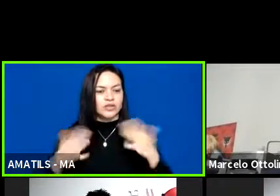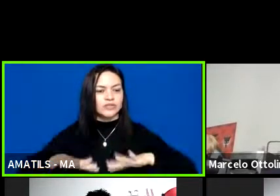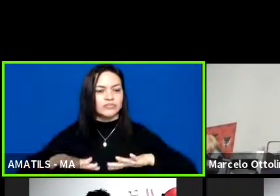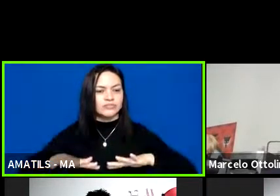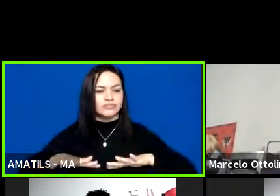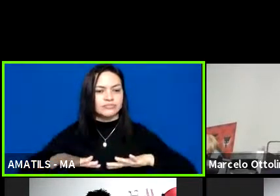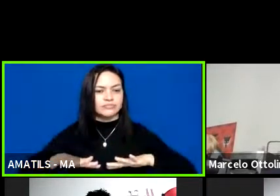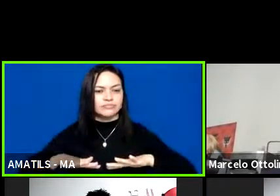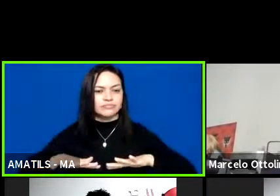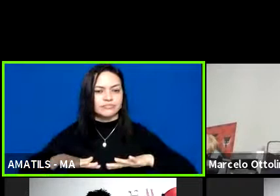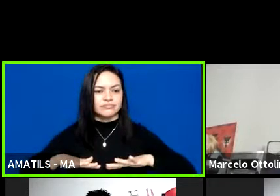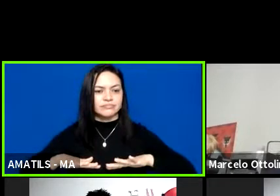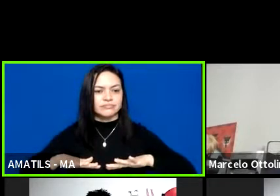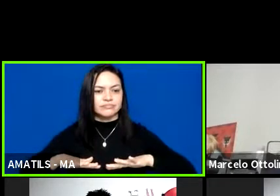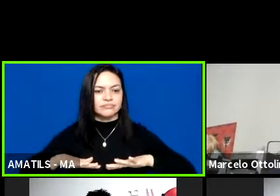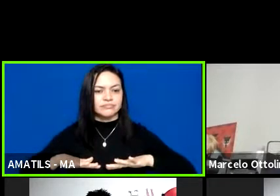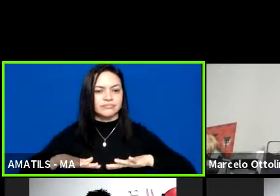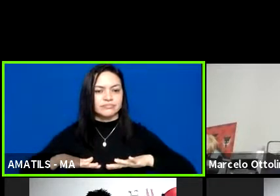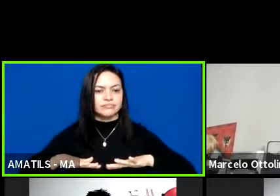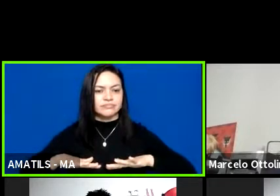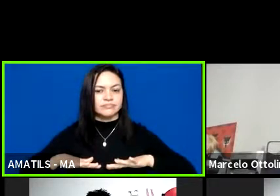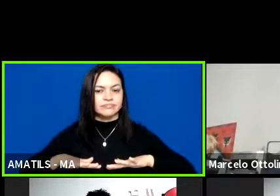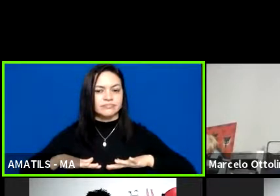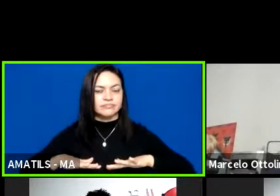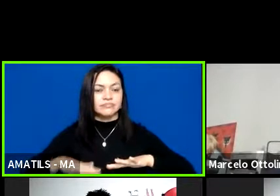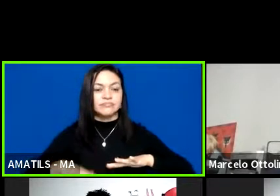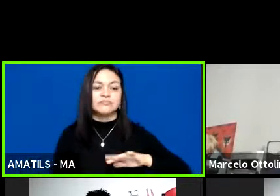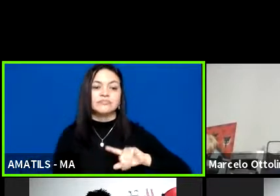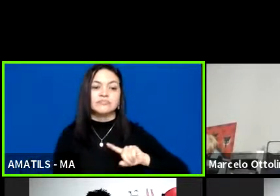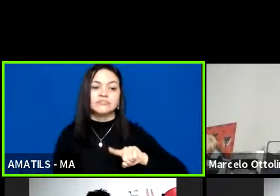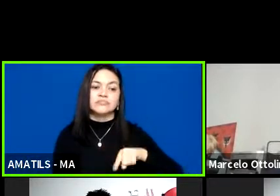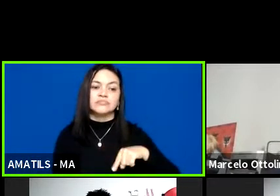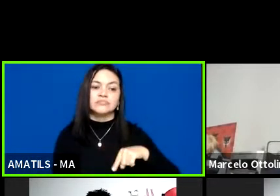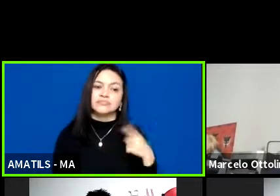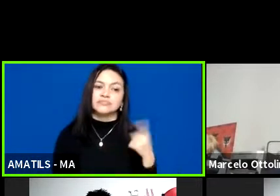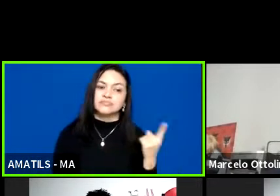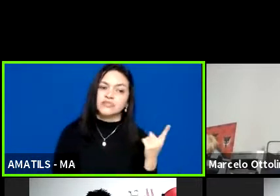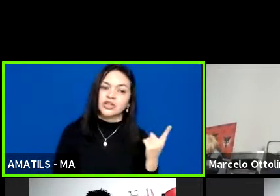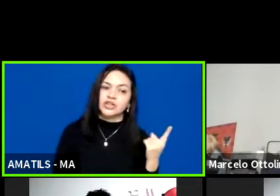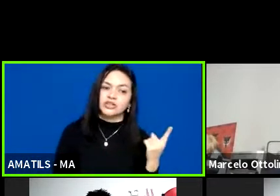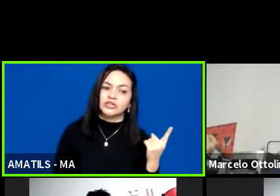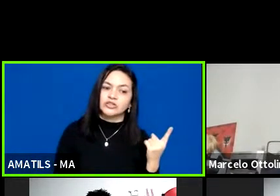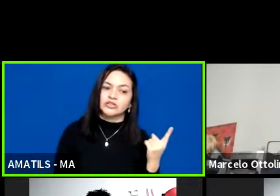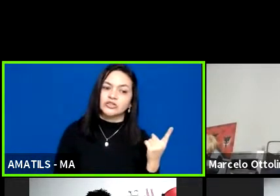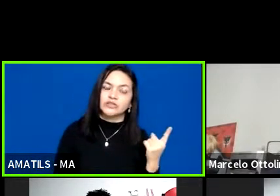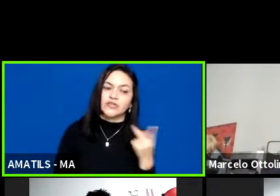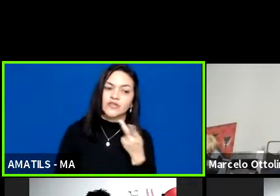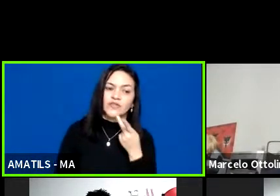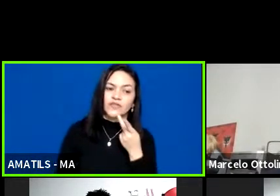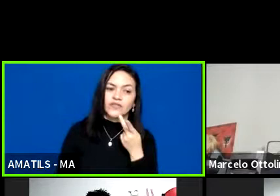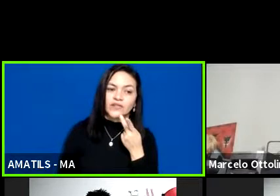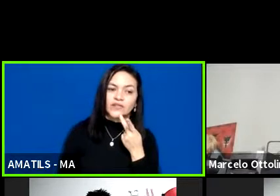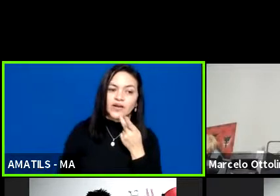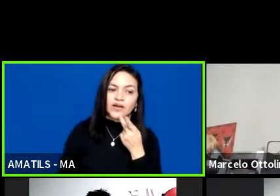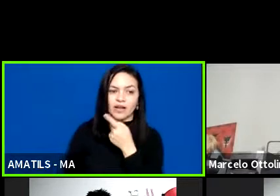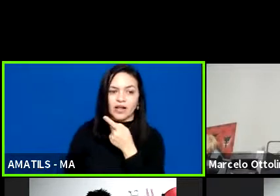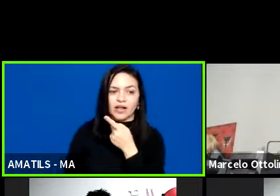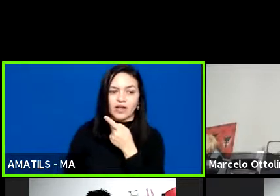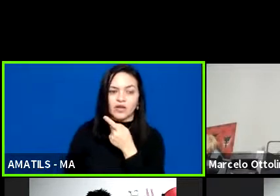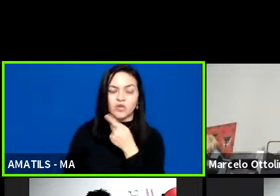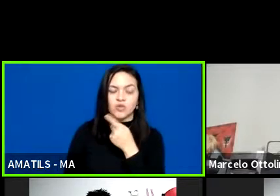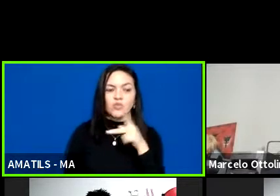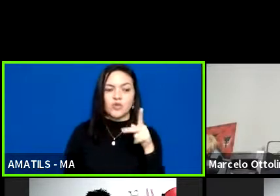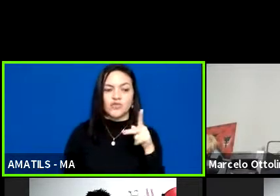para o professor, a poderia deixar o nosso secretário também do município, o Carlos Livano, estar na sala também, né?